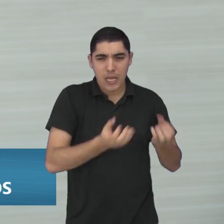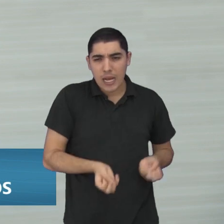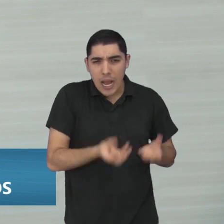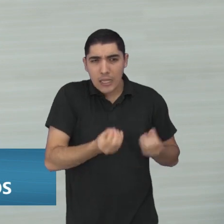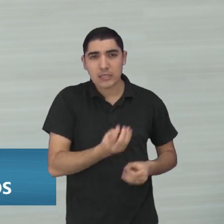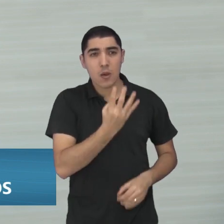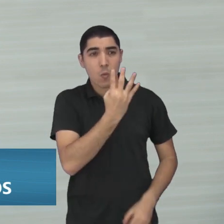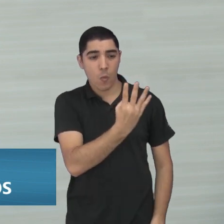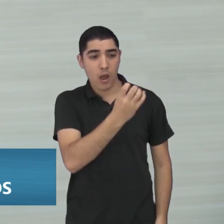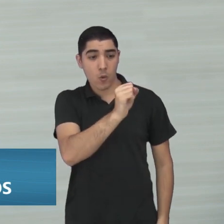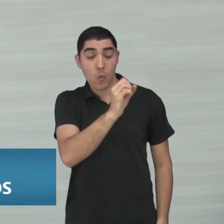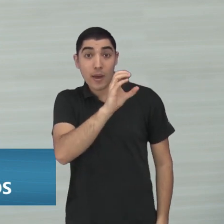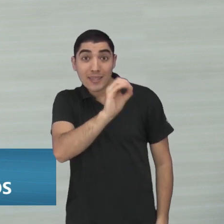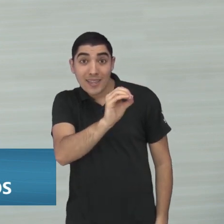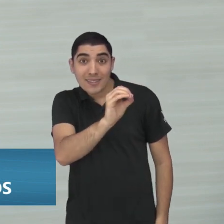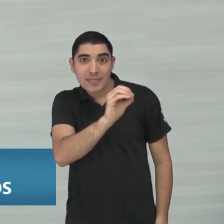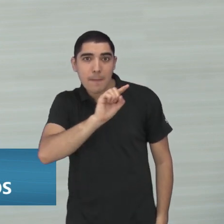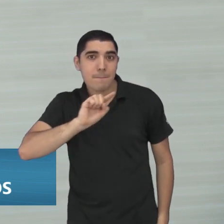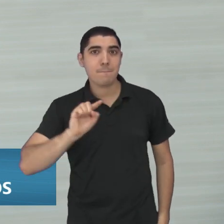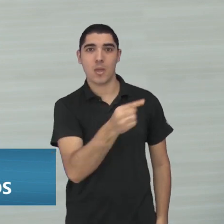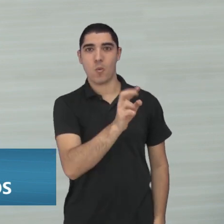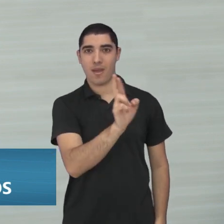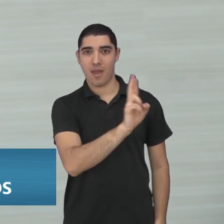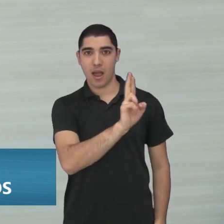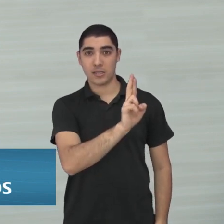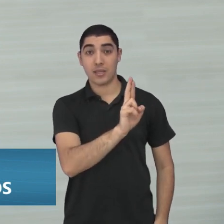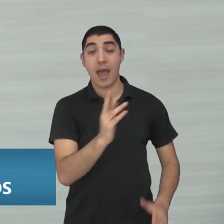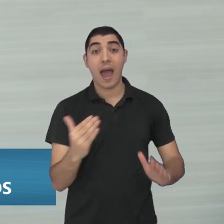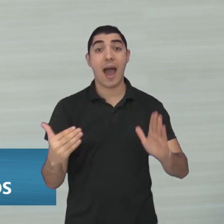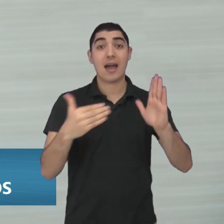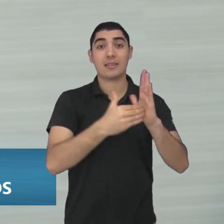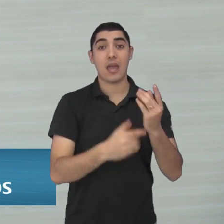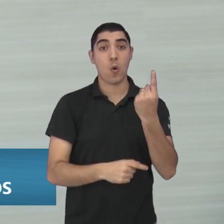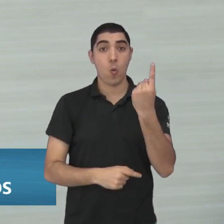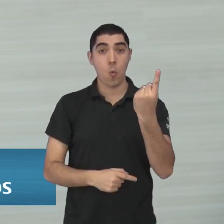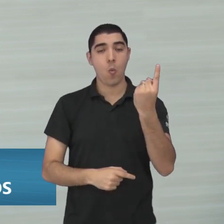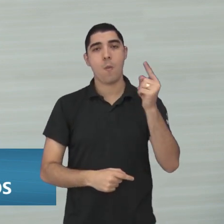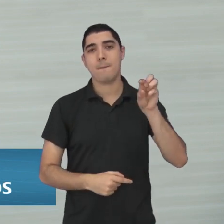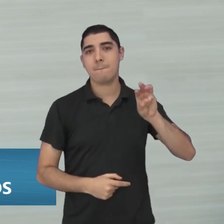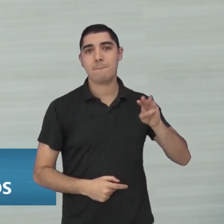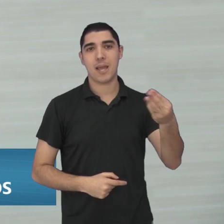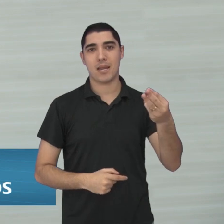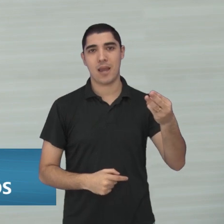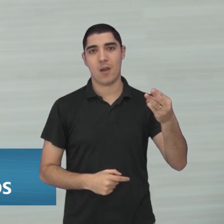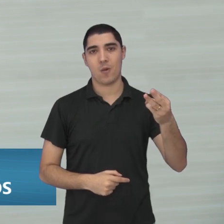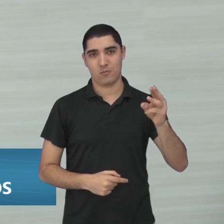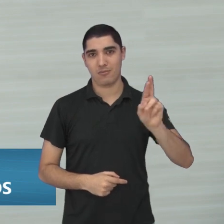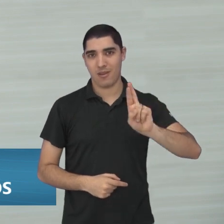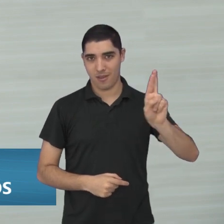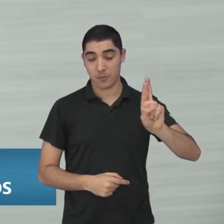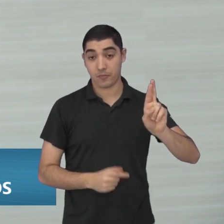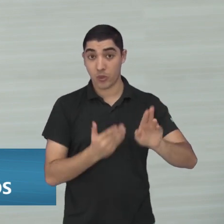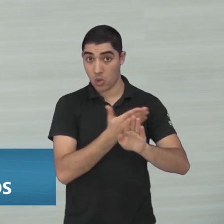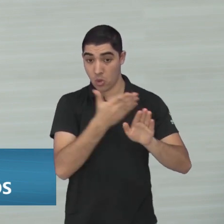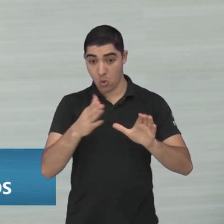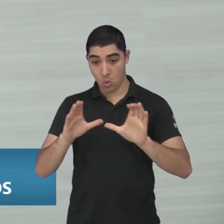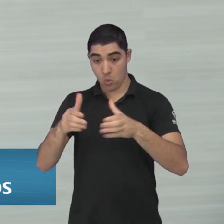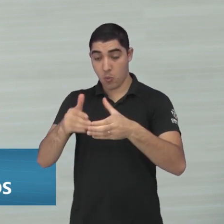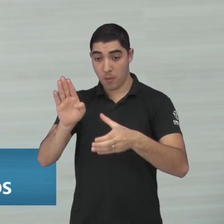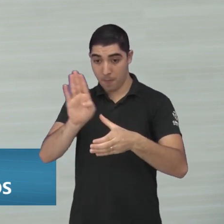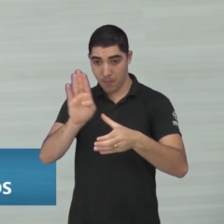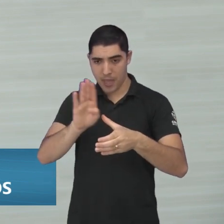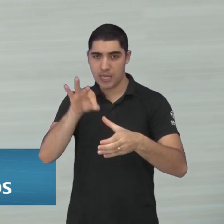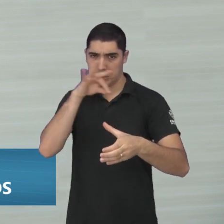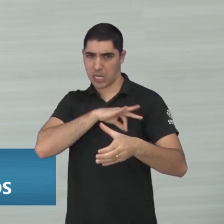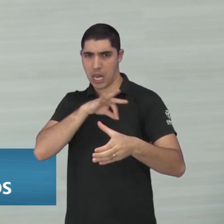entre 480 mil reais e 1 milhão e 200 mil reais. Já para quem é da classe B,